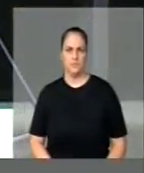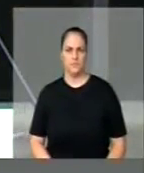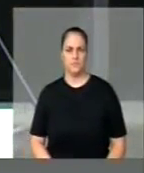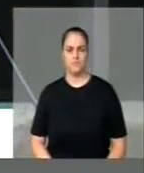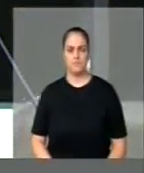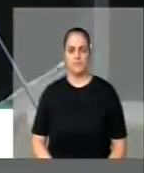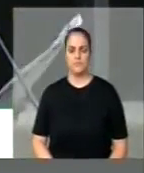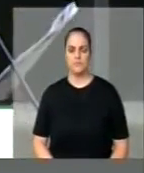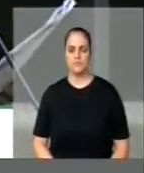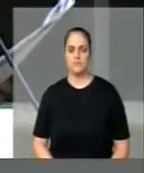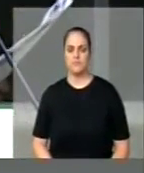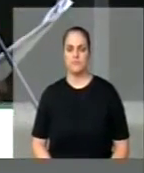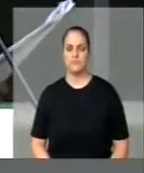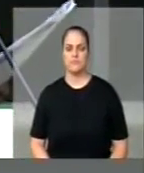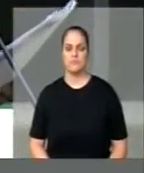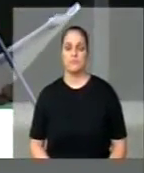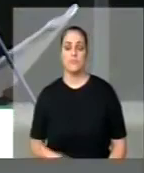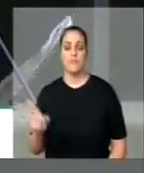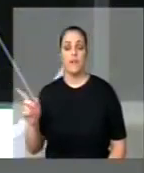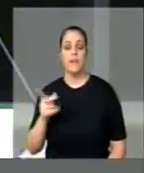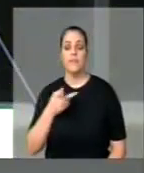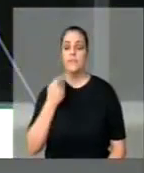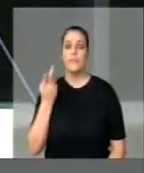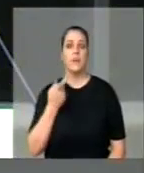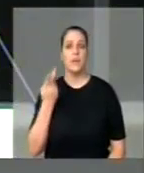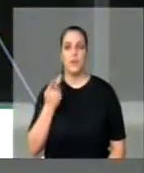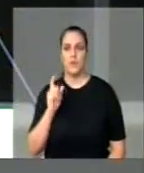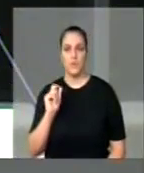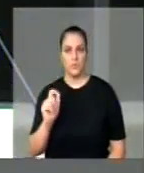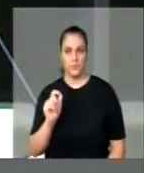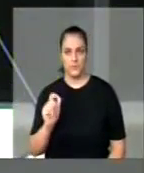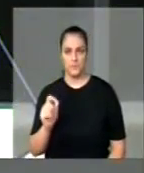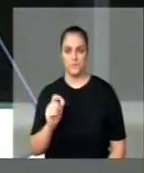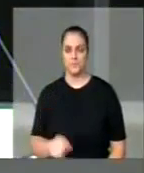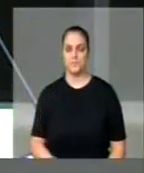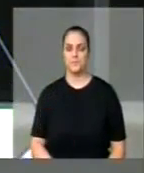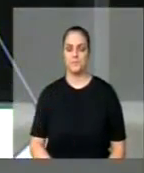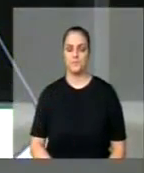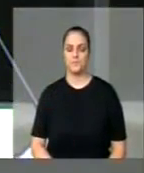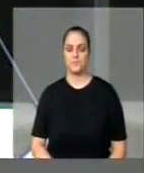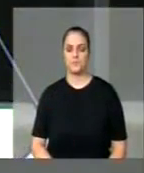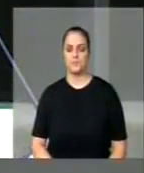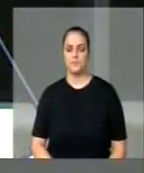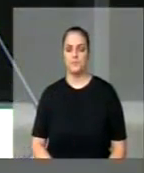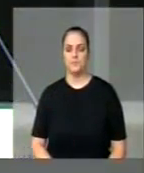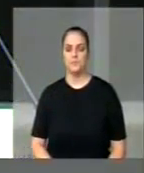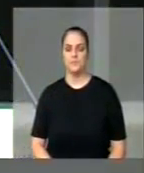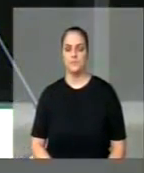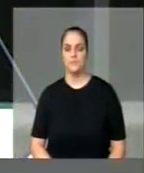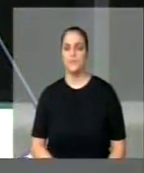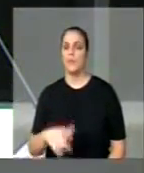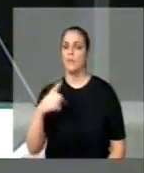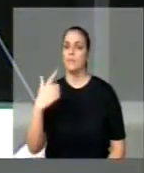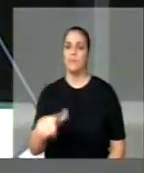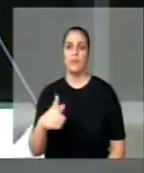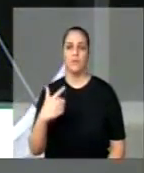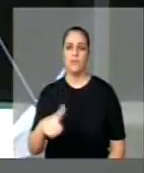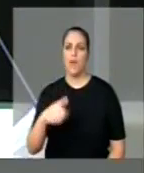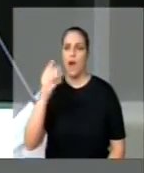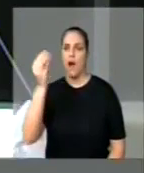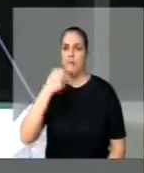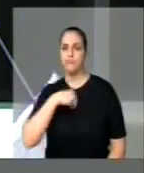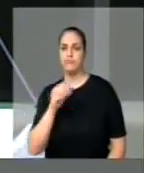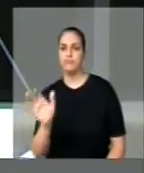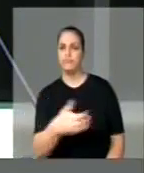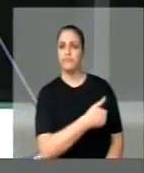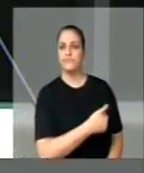seu discurso, o comandante Vilas Boas diz que há atalhos fora